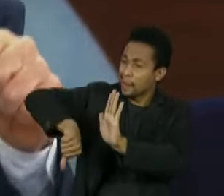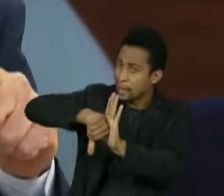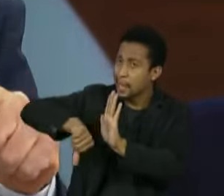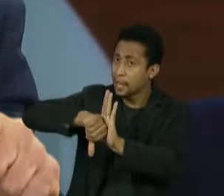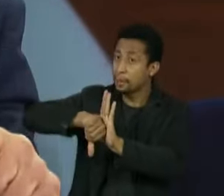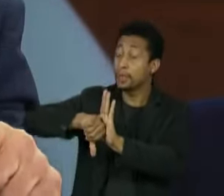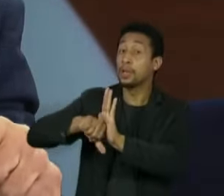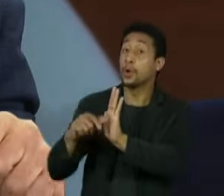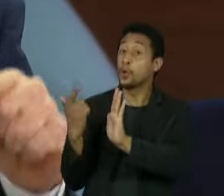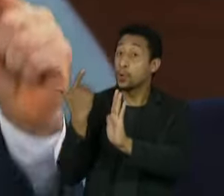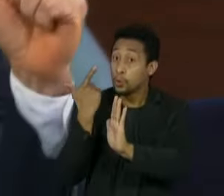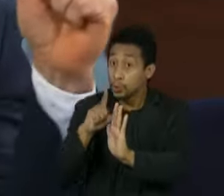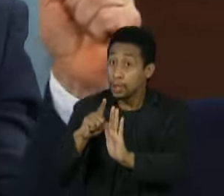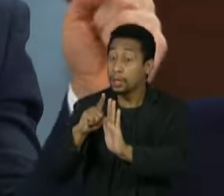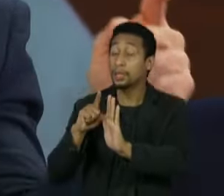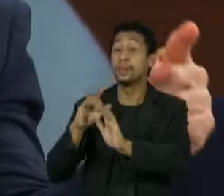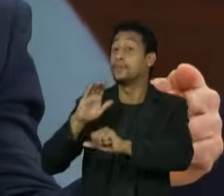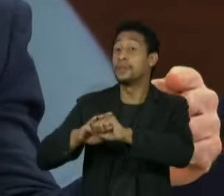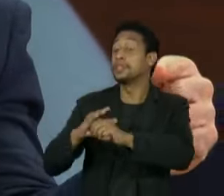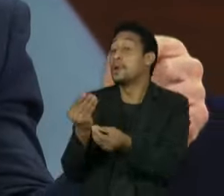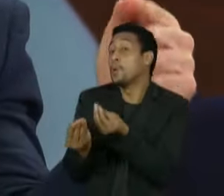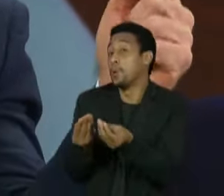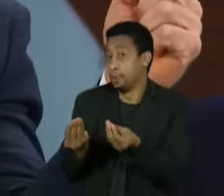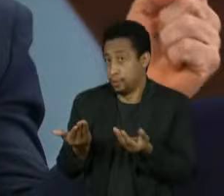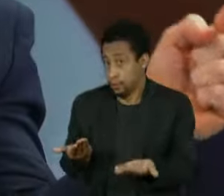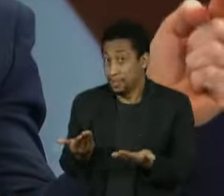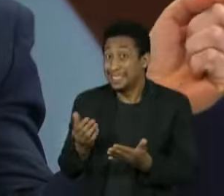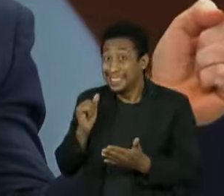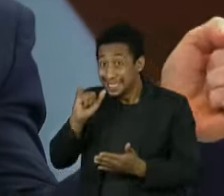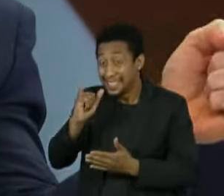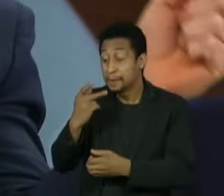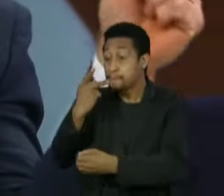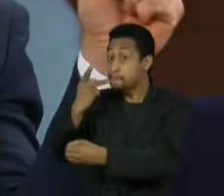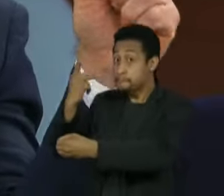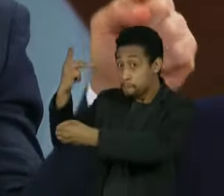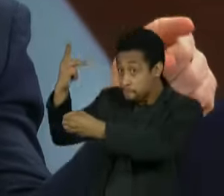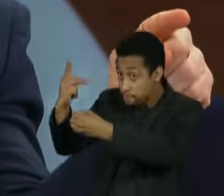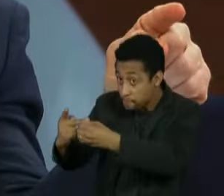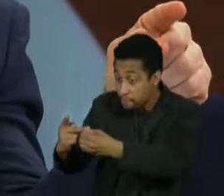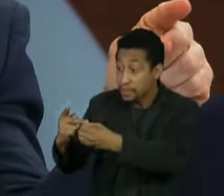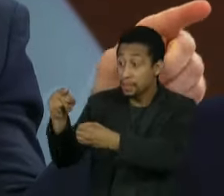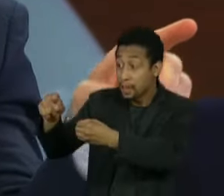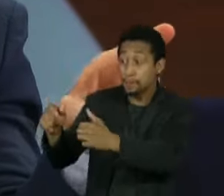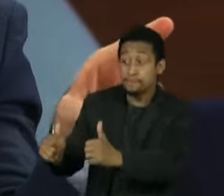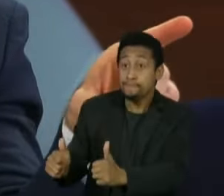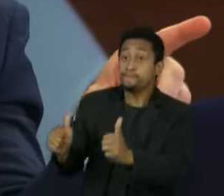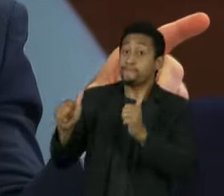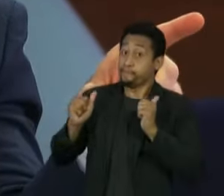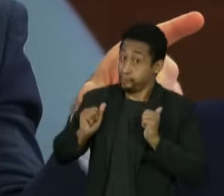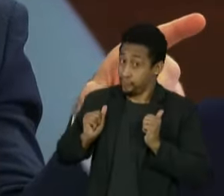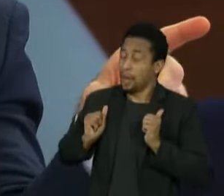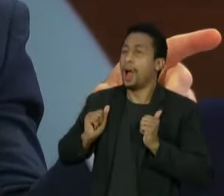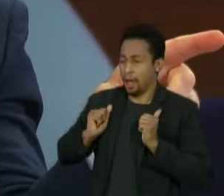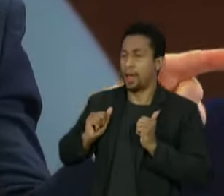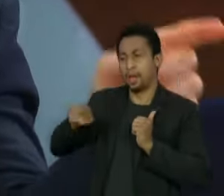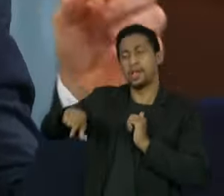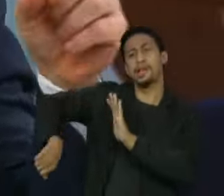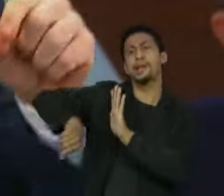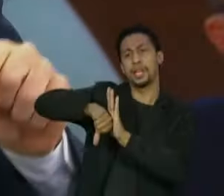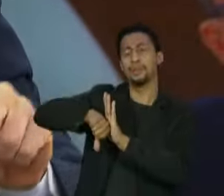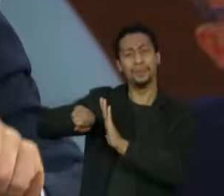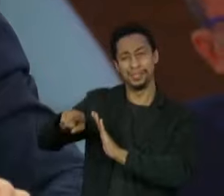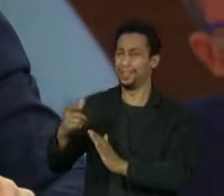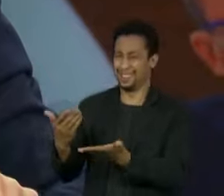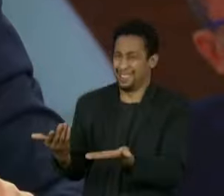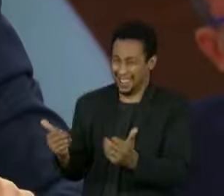incidência na hipótese do procurador-geral se omitir. E isso ele não vai fazer. Então, se